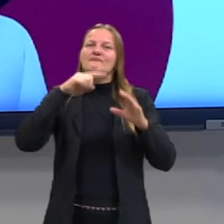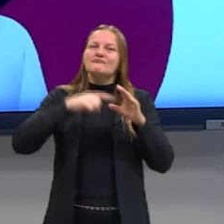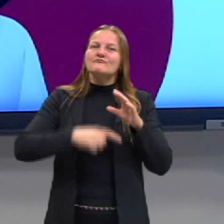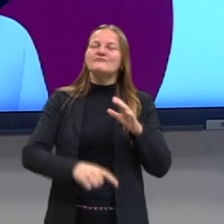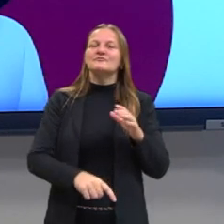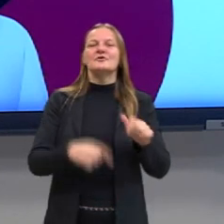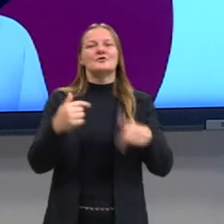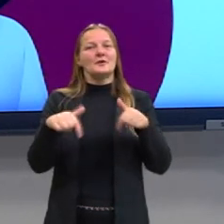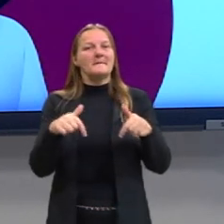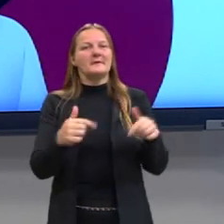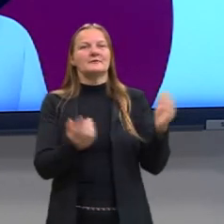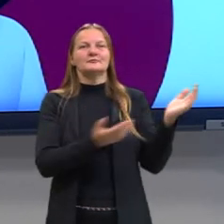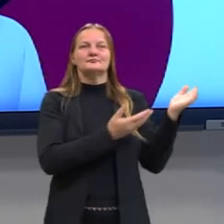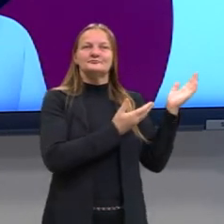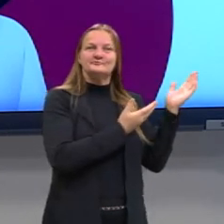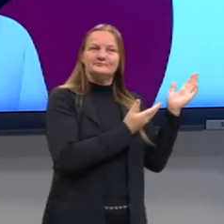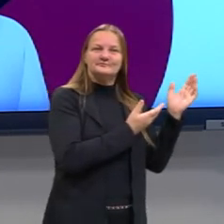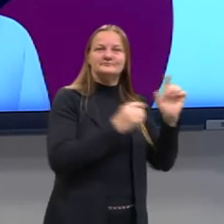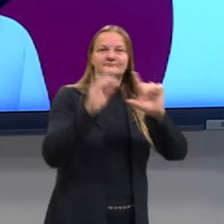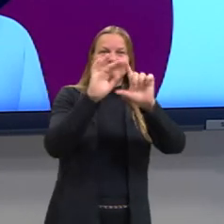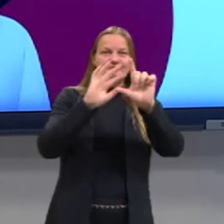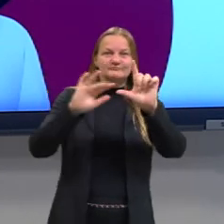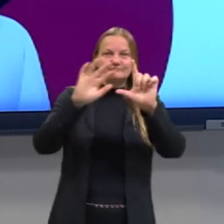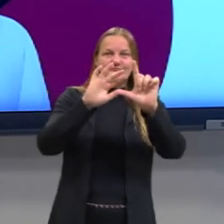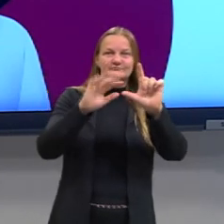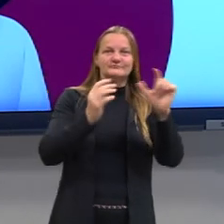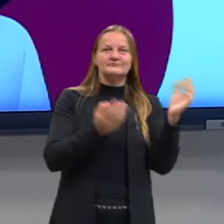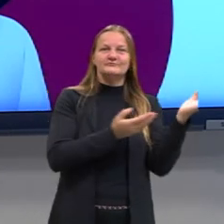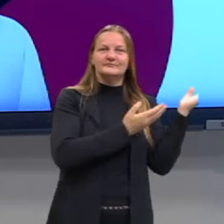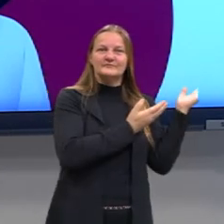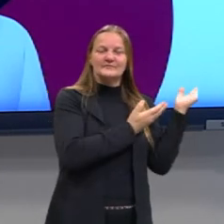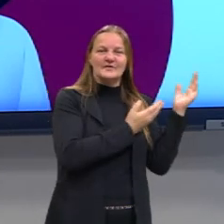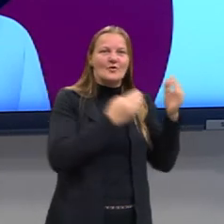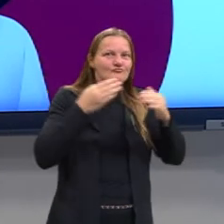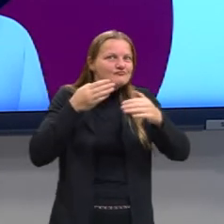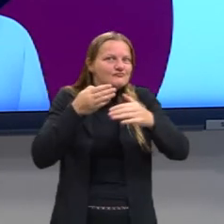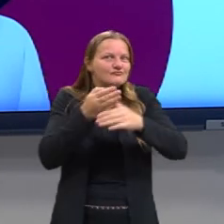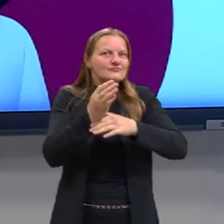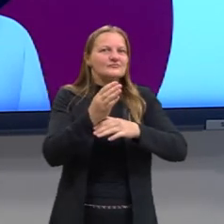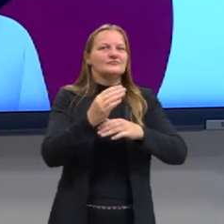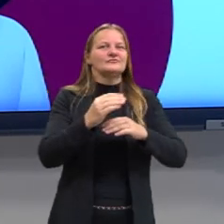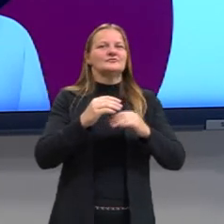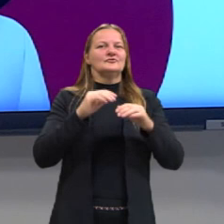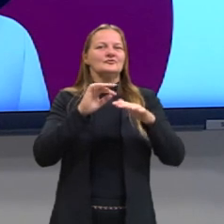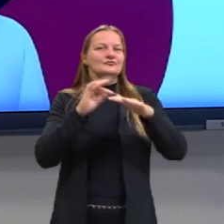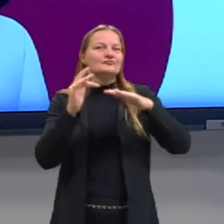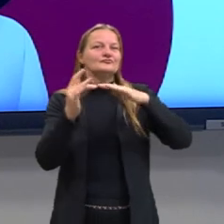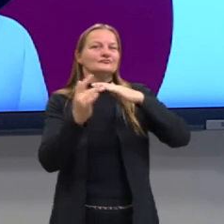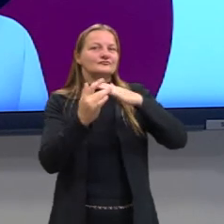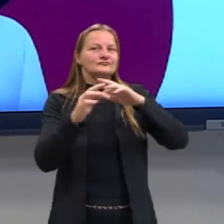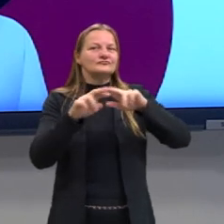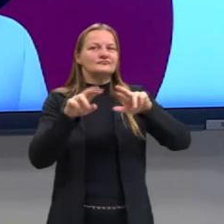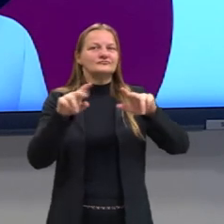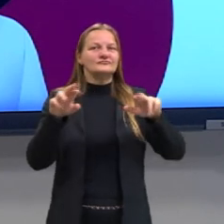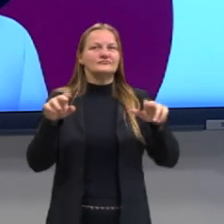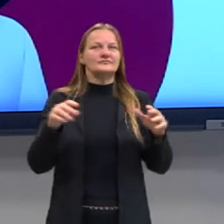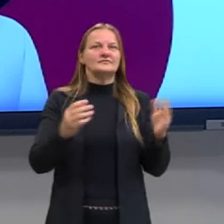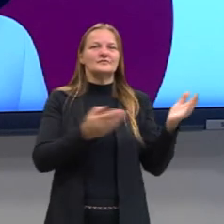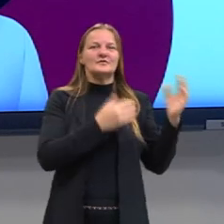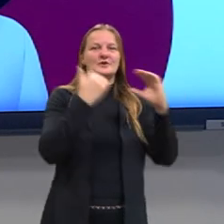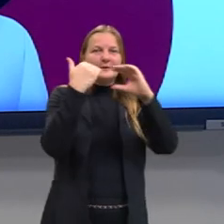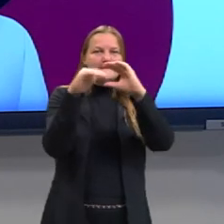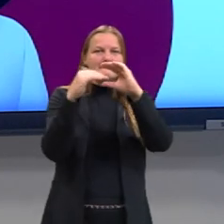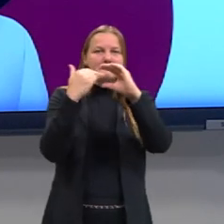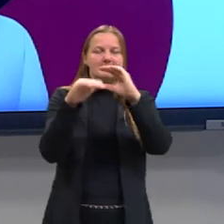meus trabalhos, nós temos aqui o QR Code, que vai projetar vocês, então, um agregador de links, também segue ao lado o meu e